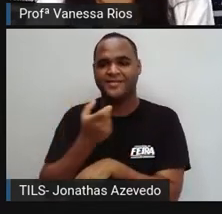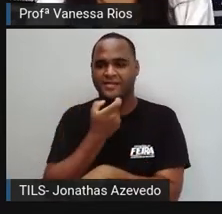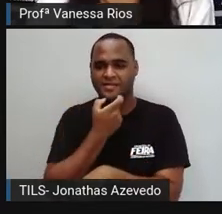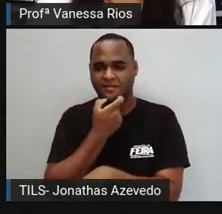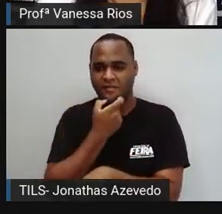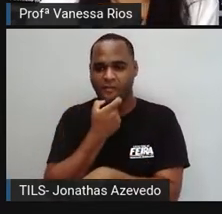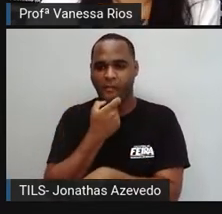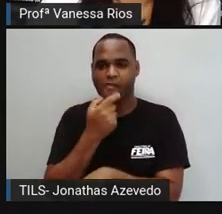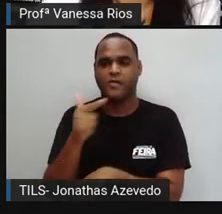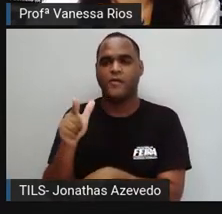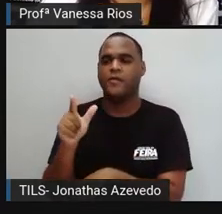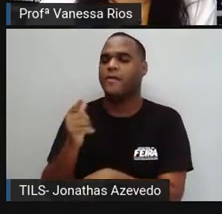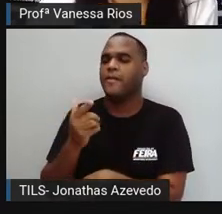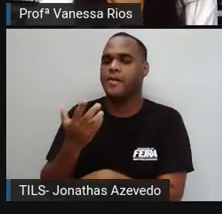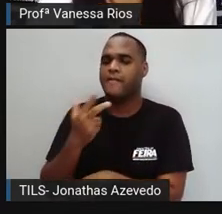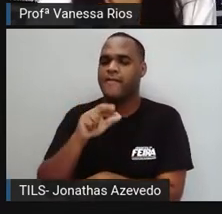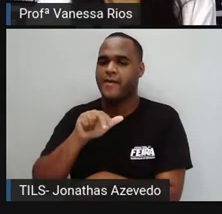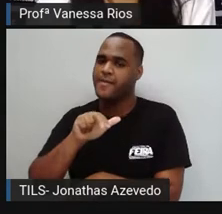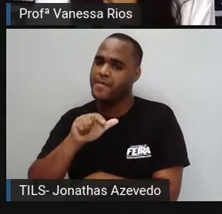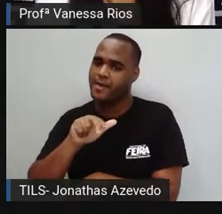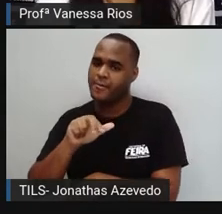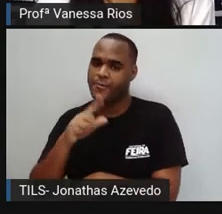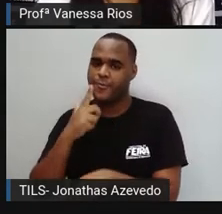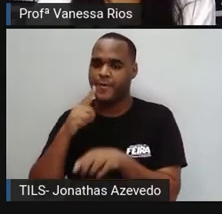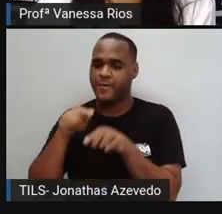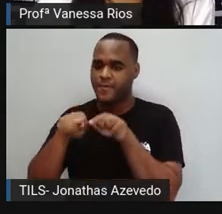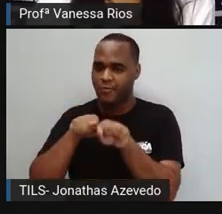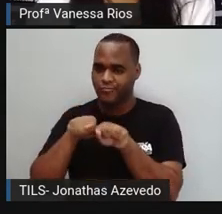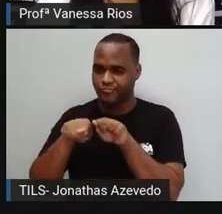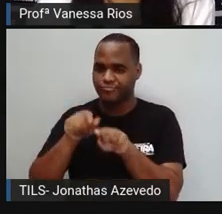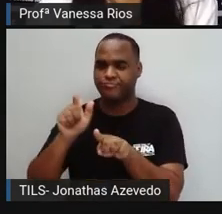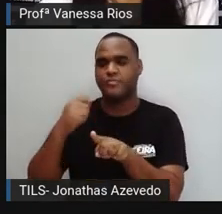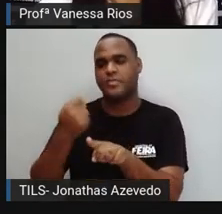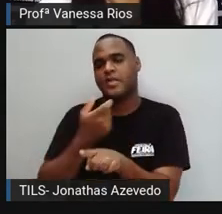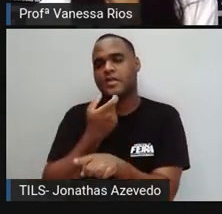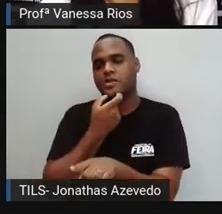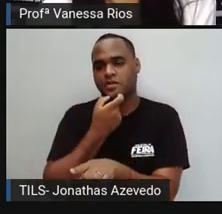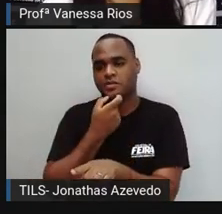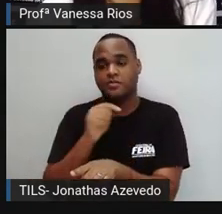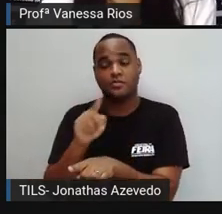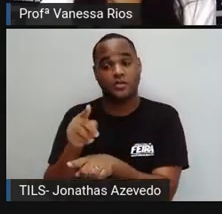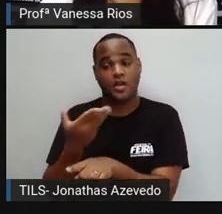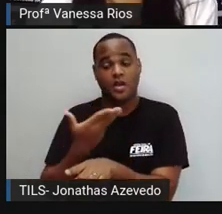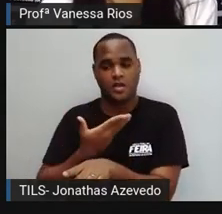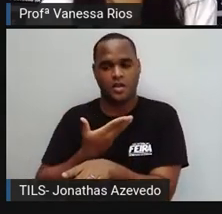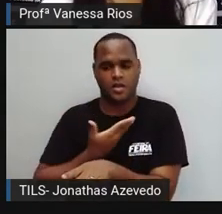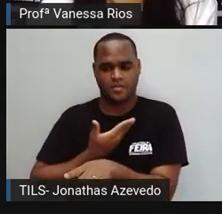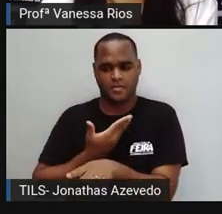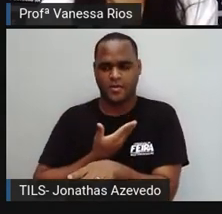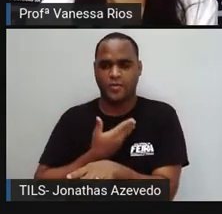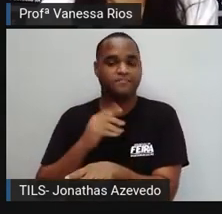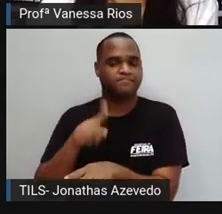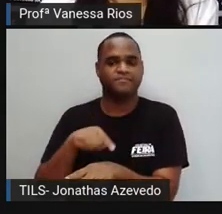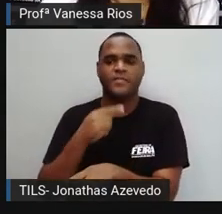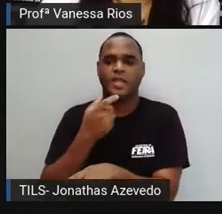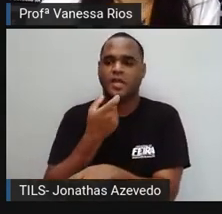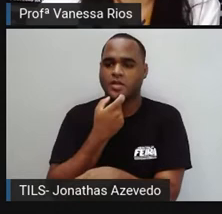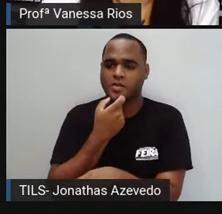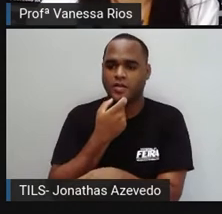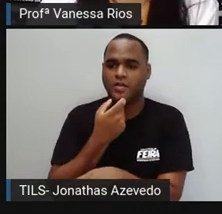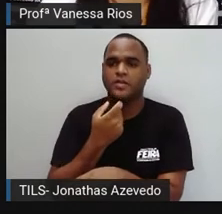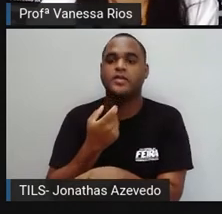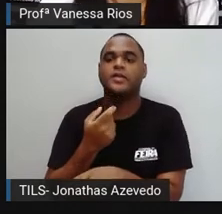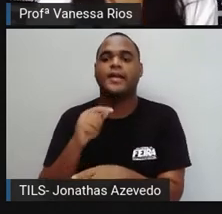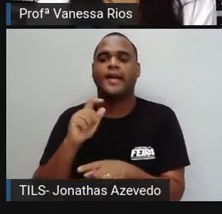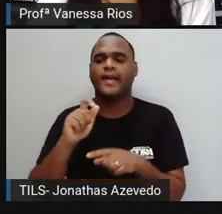brother? Ou, e aí, brother? Que significa irmão, em inglês. E aí, é uma gíria, né? Utilizada por grupos